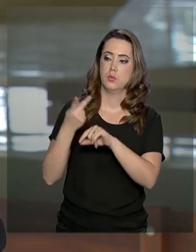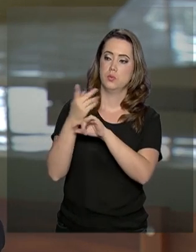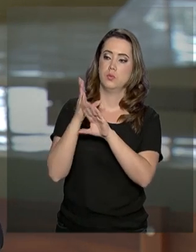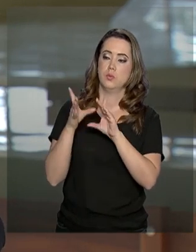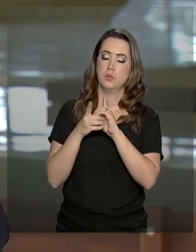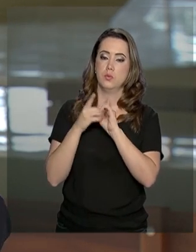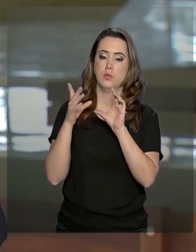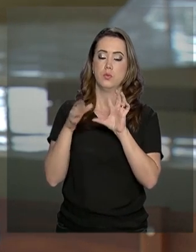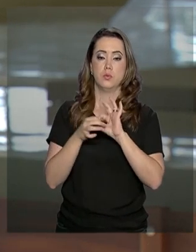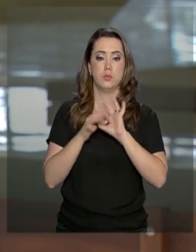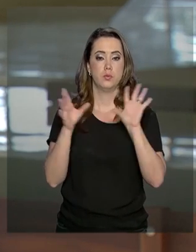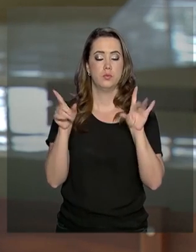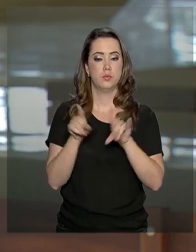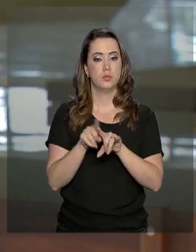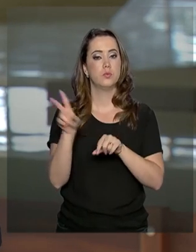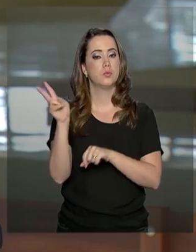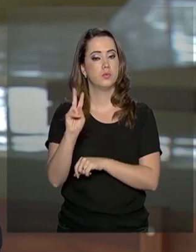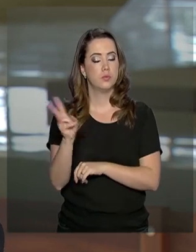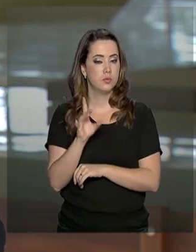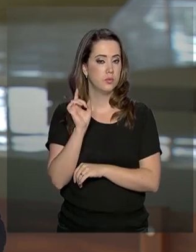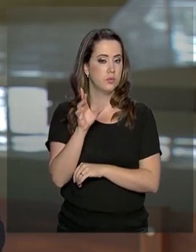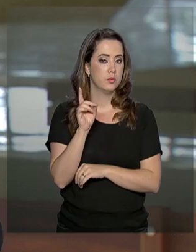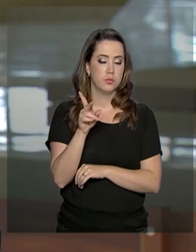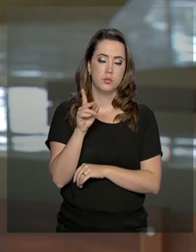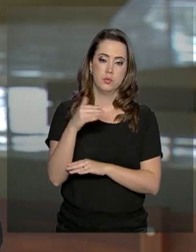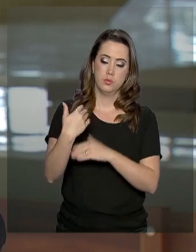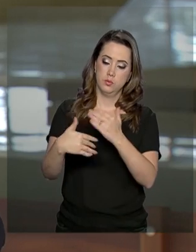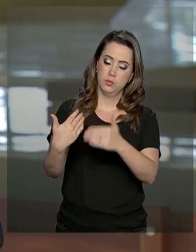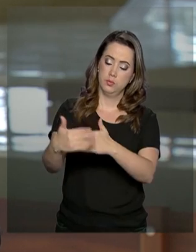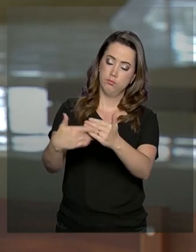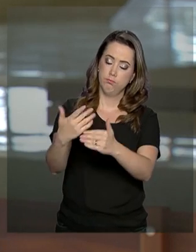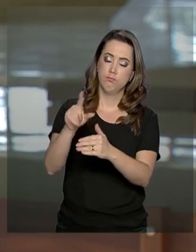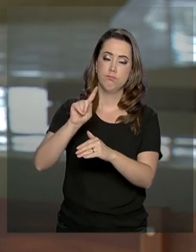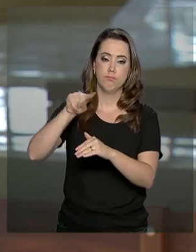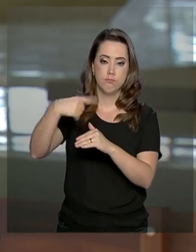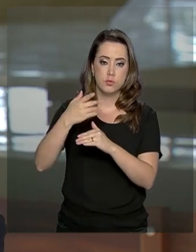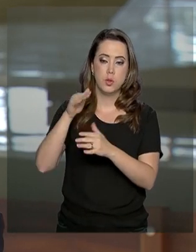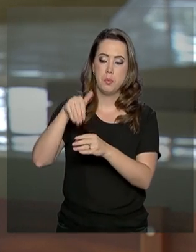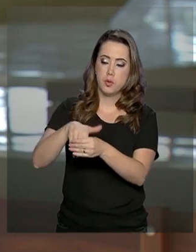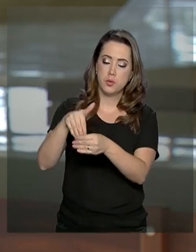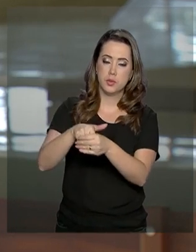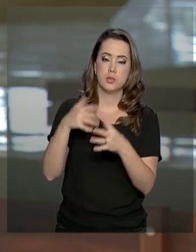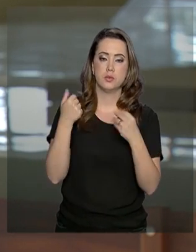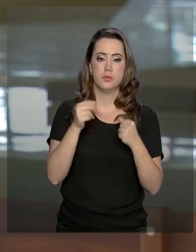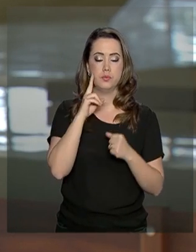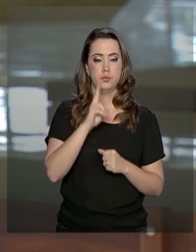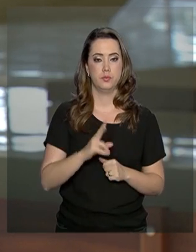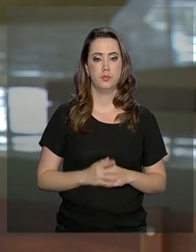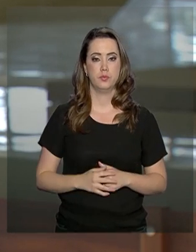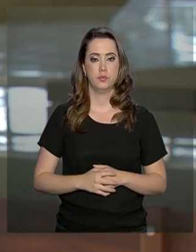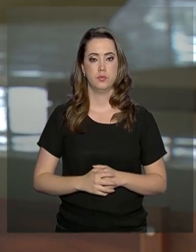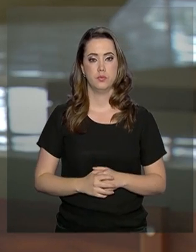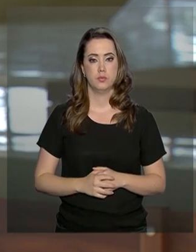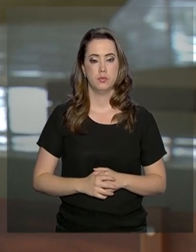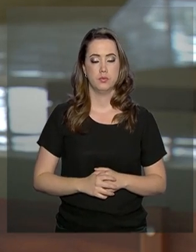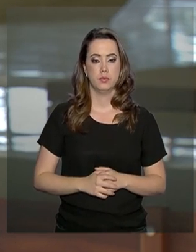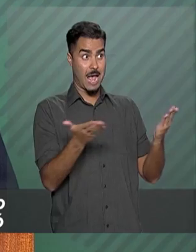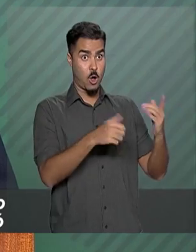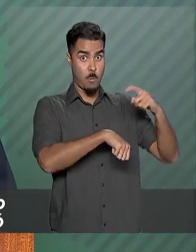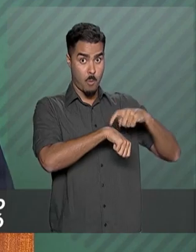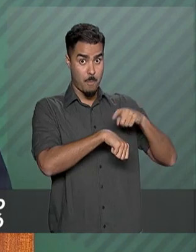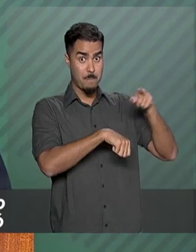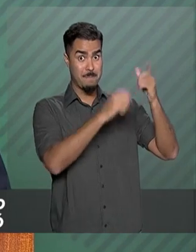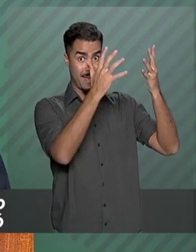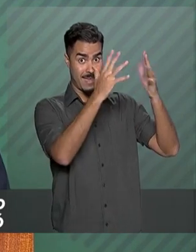e pela liberdade e que a Venezuela só vai se desenvolver depois que houver eleições. Vamos ouvir. Nós